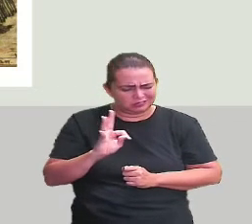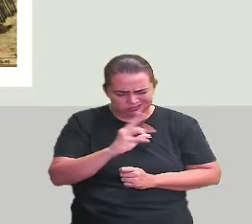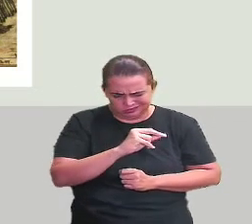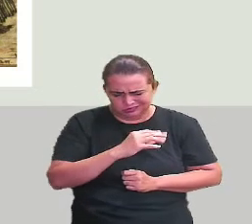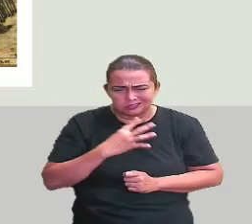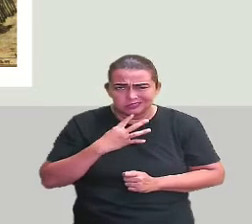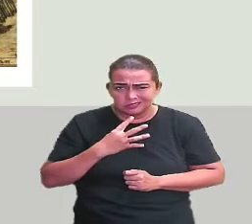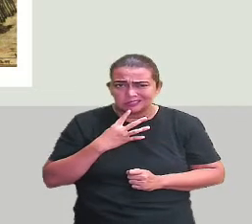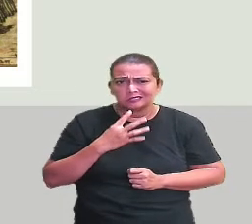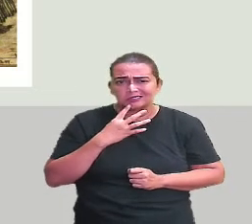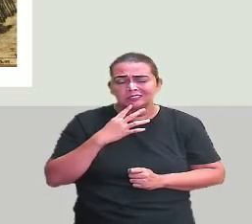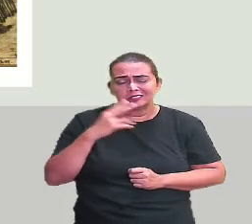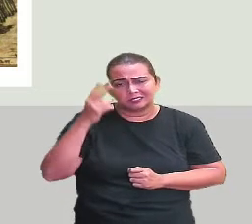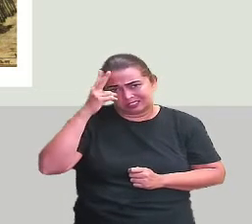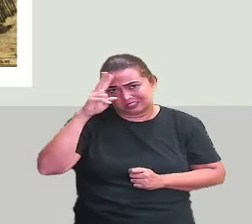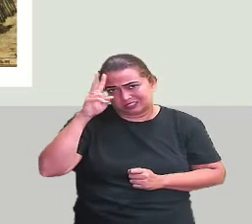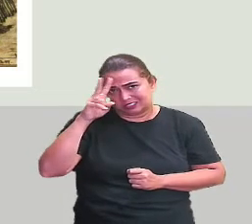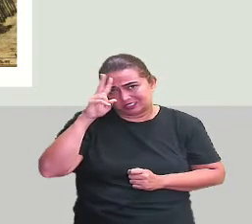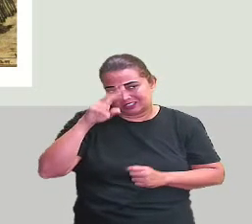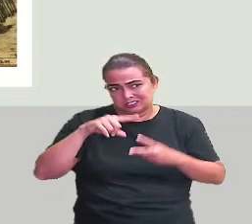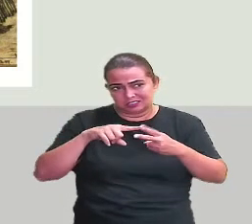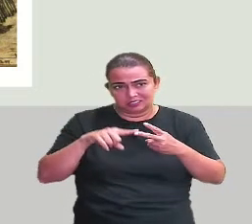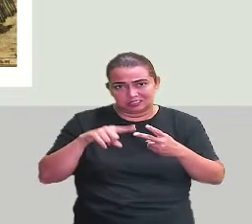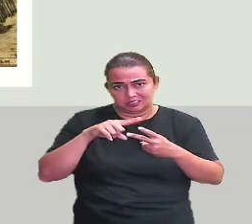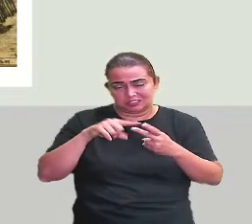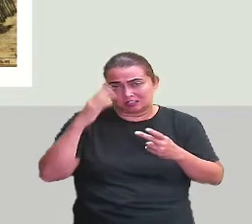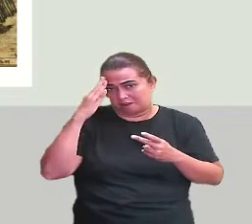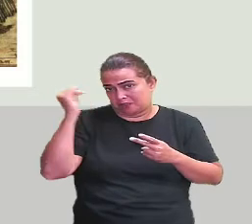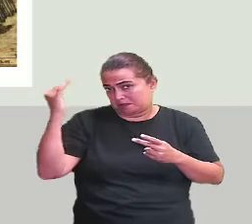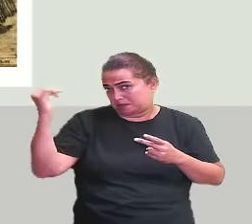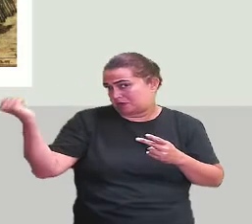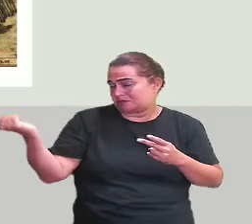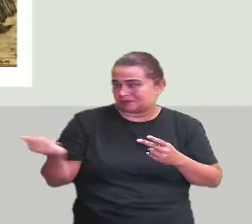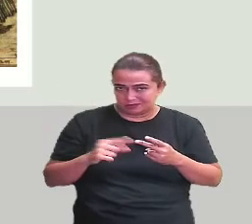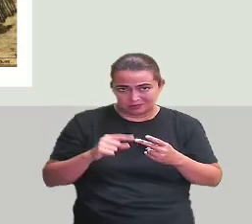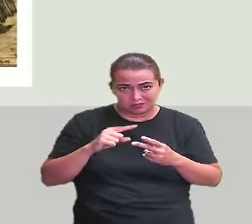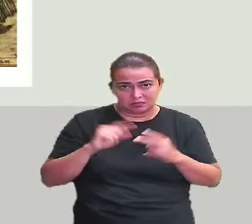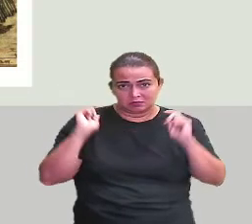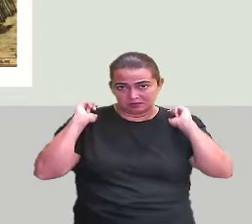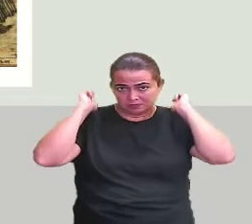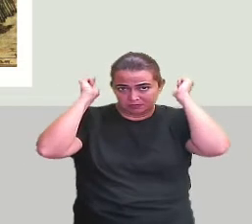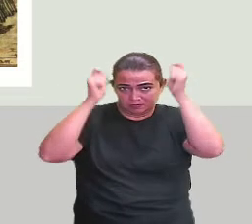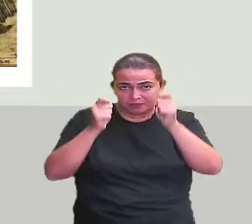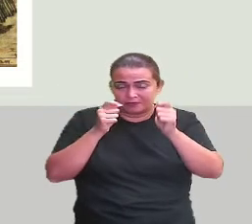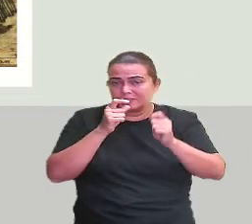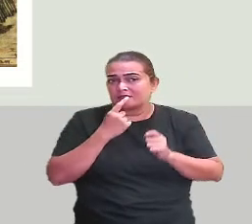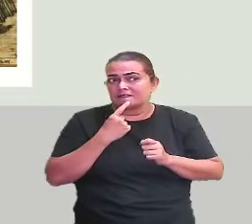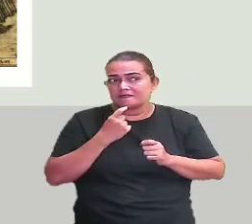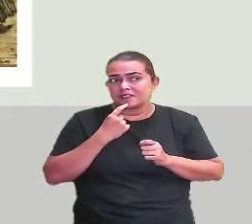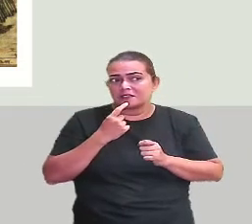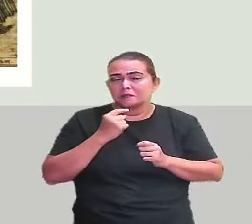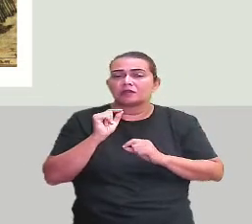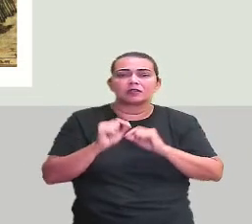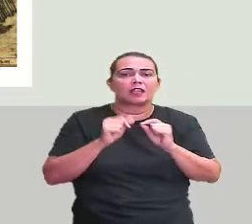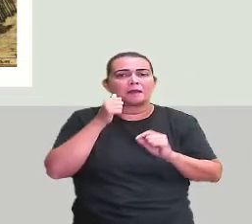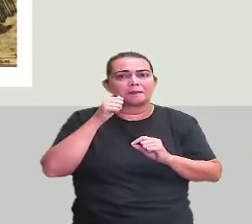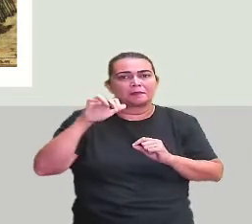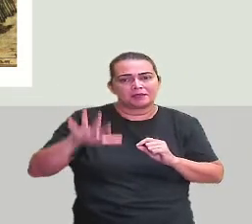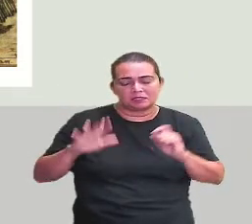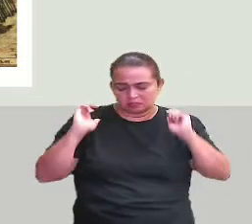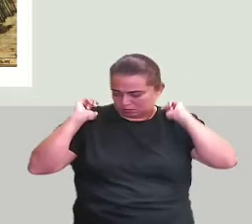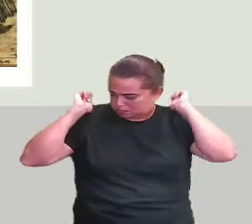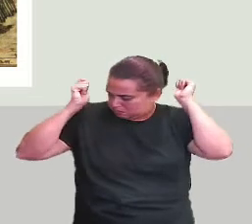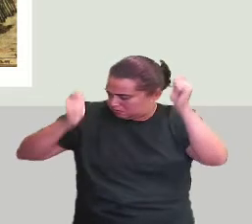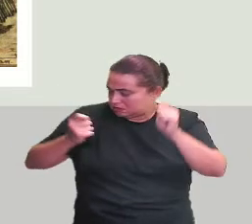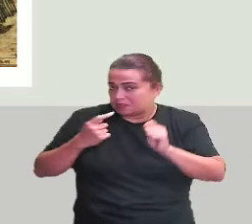falar um pouco sobre essas duas histórias clássicas, tá certo? Chapeuzinho Vermelho é a história daquela menina de capuz